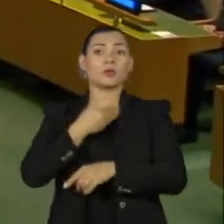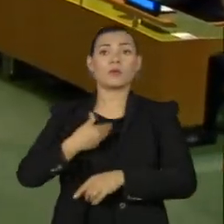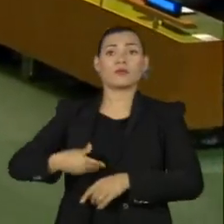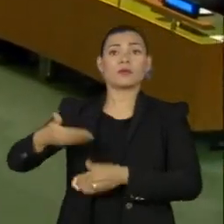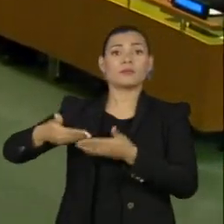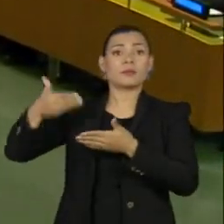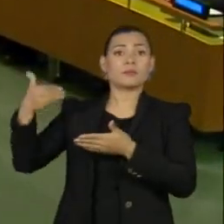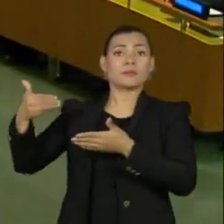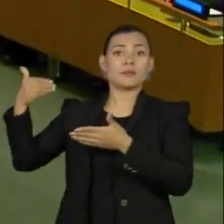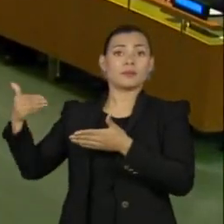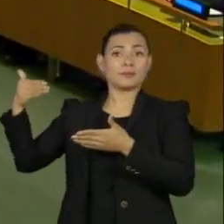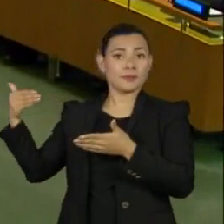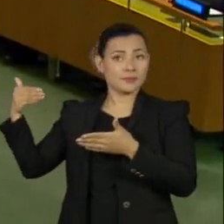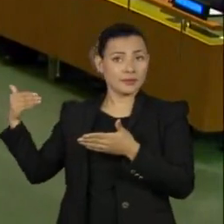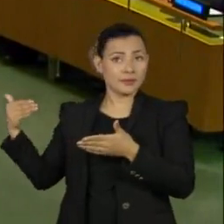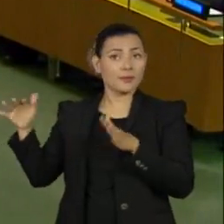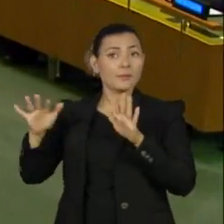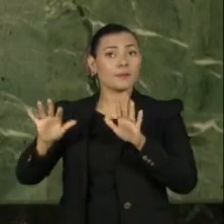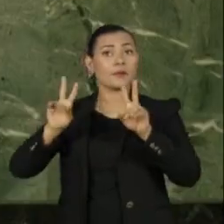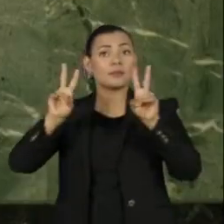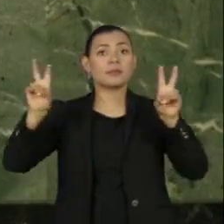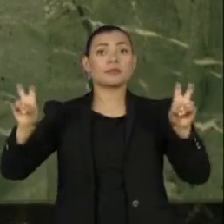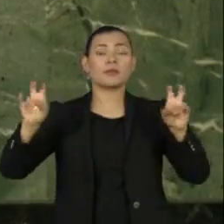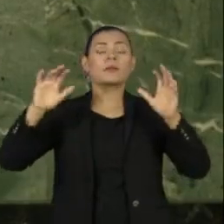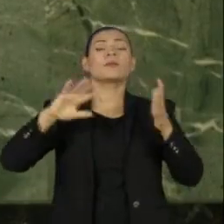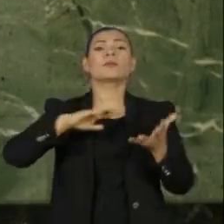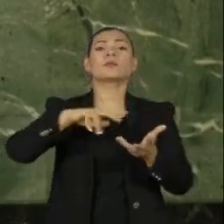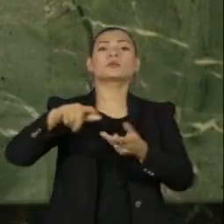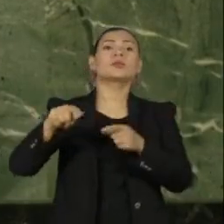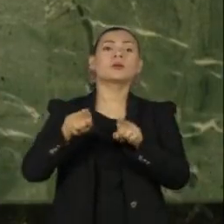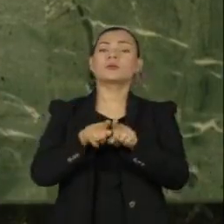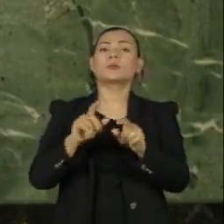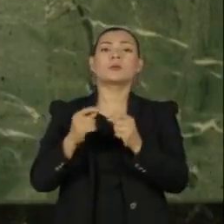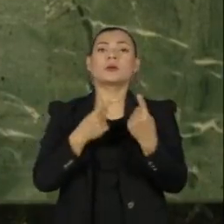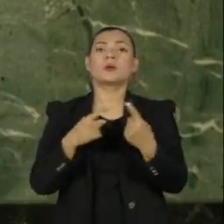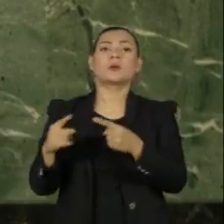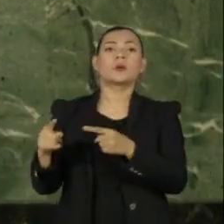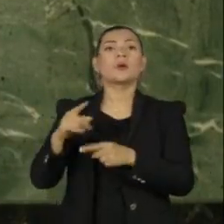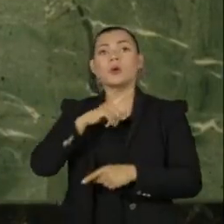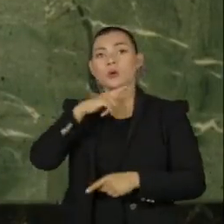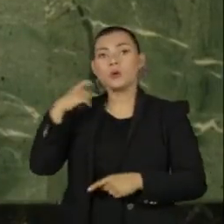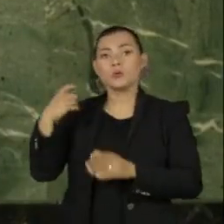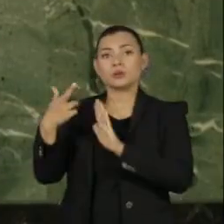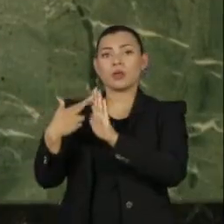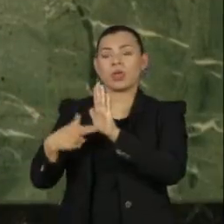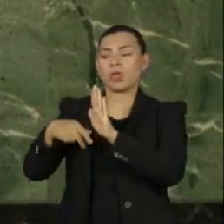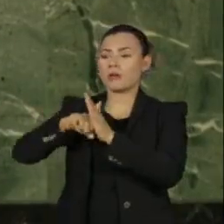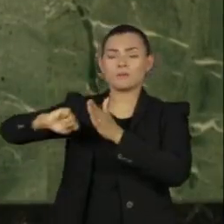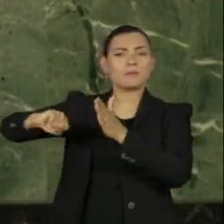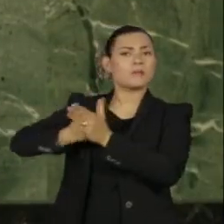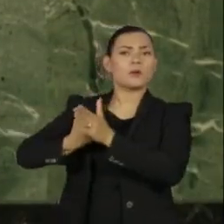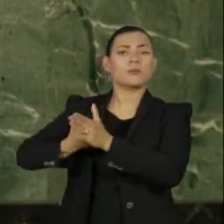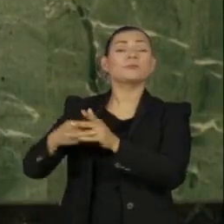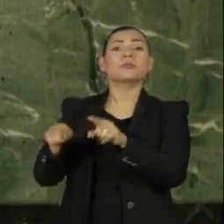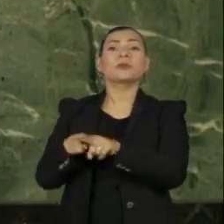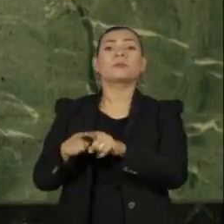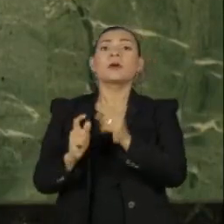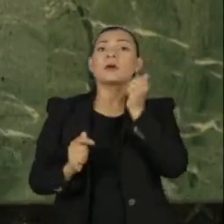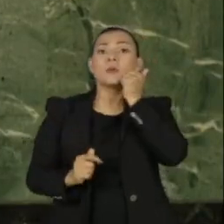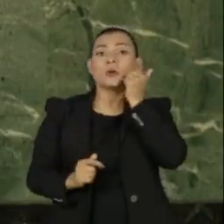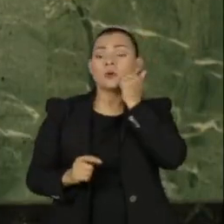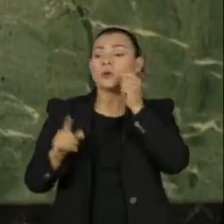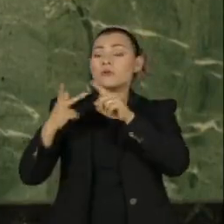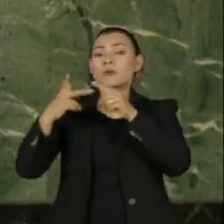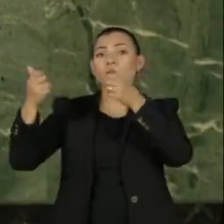anteriores. O único tema internacional citado foram os embargos à Rússia pela guerra da Ucrânia. Sem citar Moscou, Bolsonaro disse